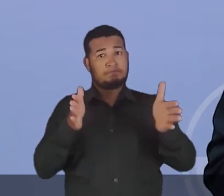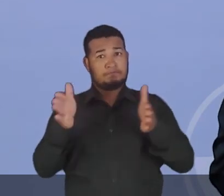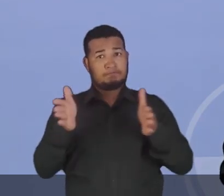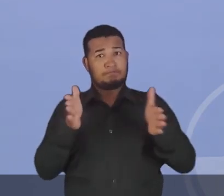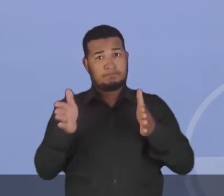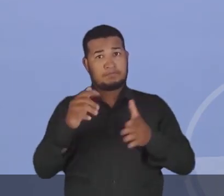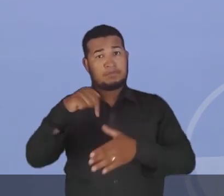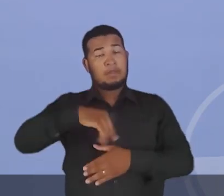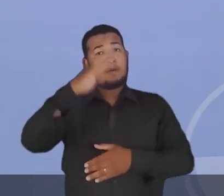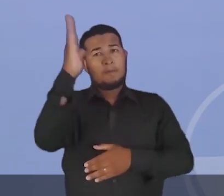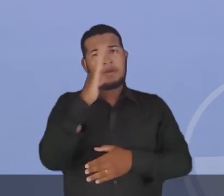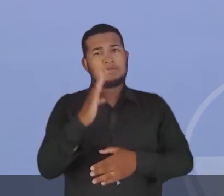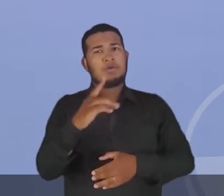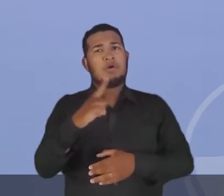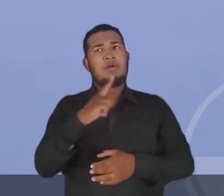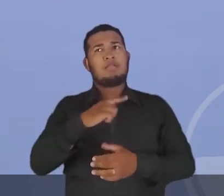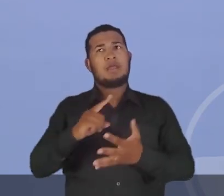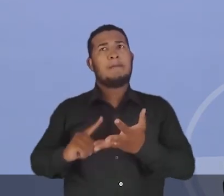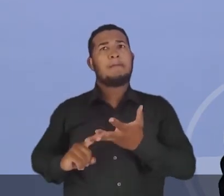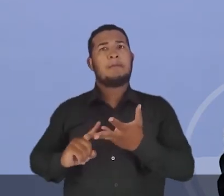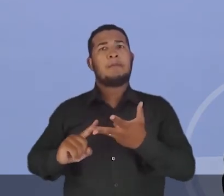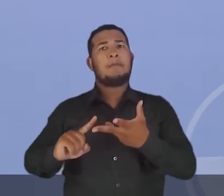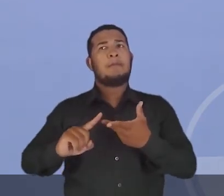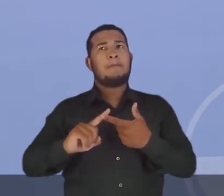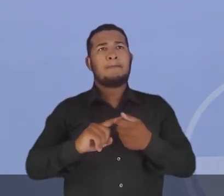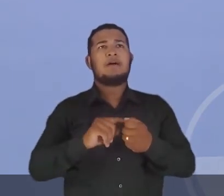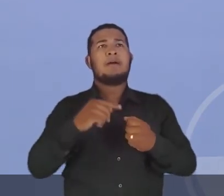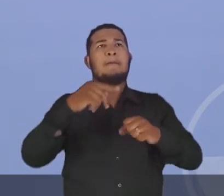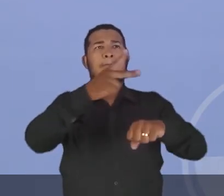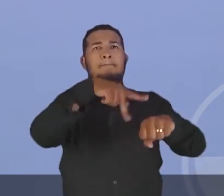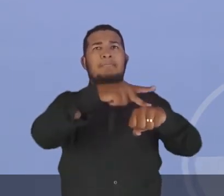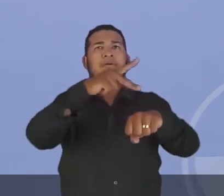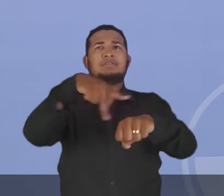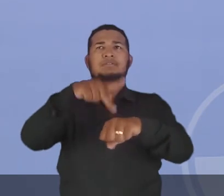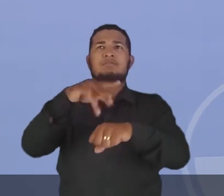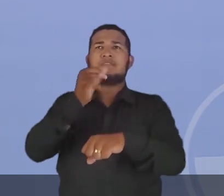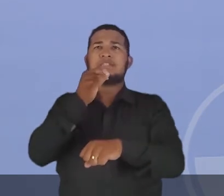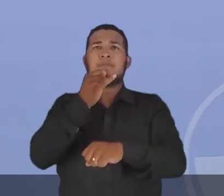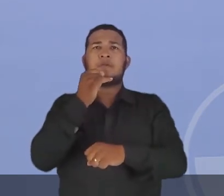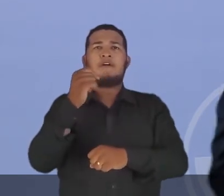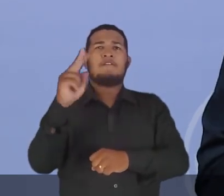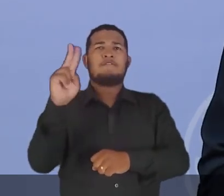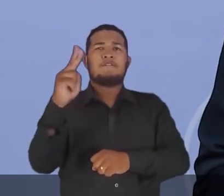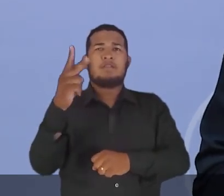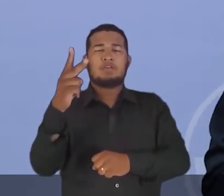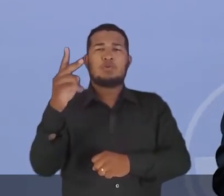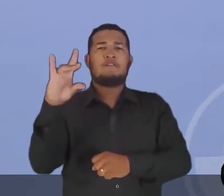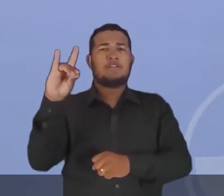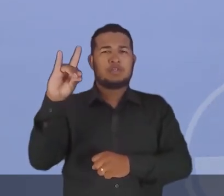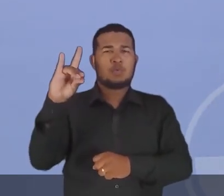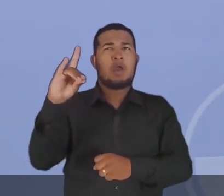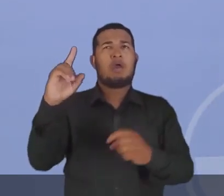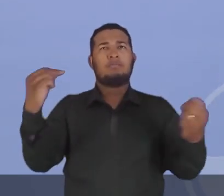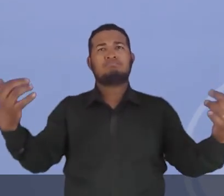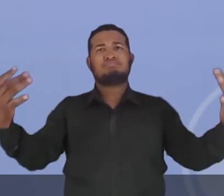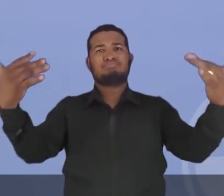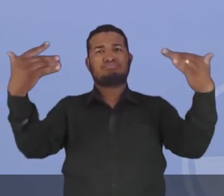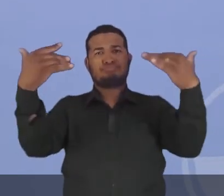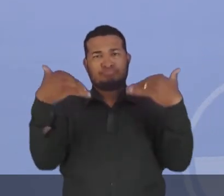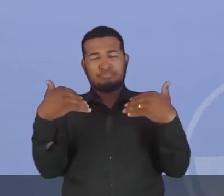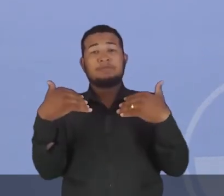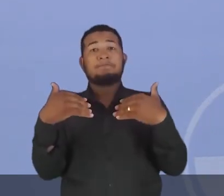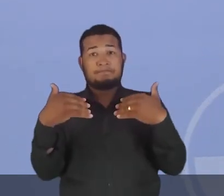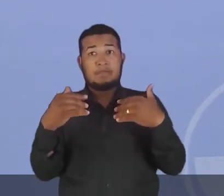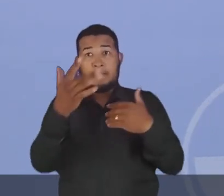nesse período em que o Brasil recebeu muitos imigrantes da Venezuela, devido aos problemas econômicos, políticos da Venezuela, muitas